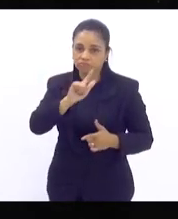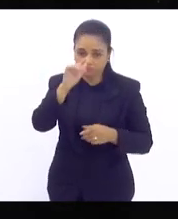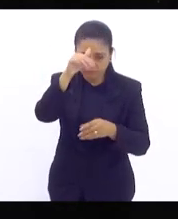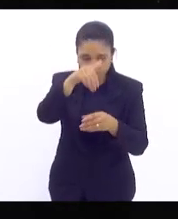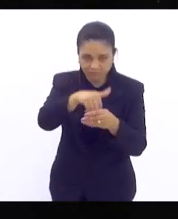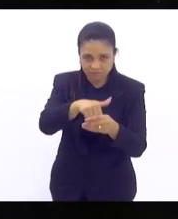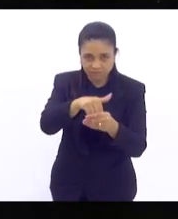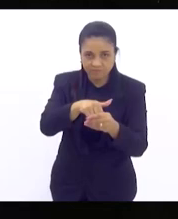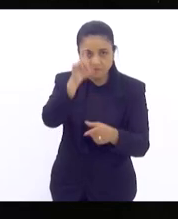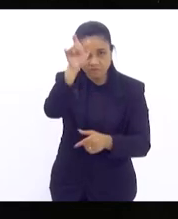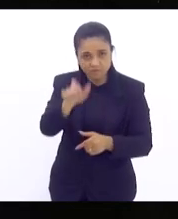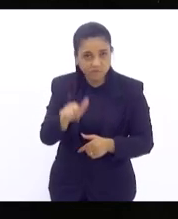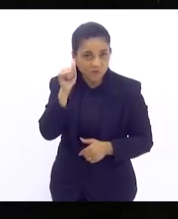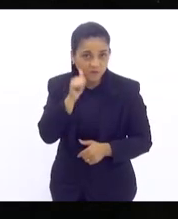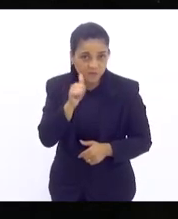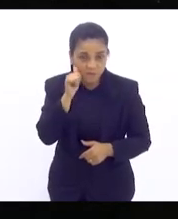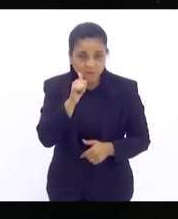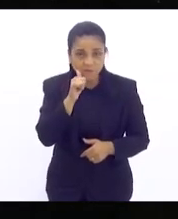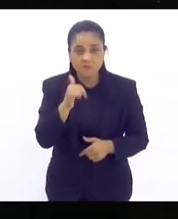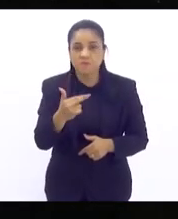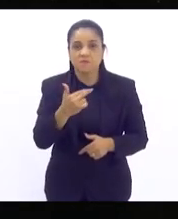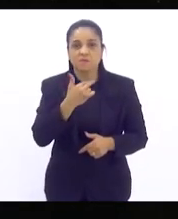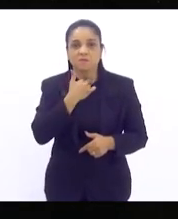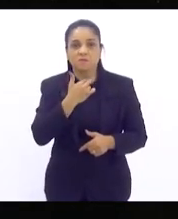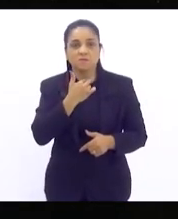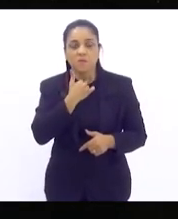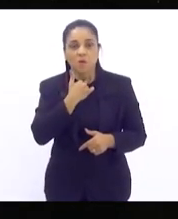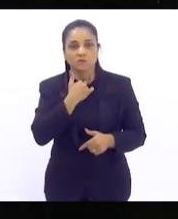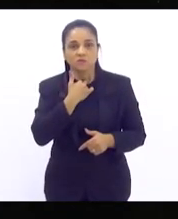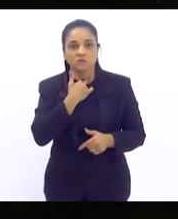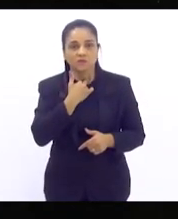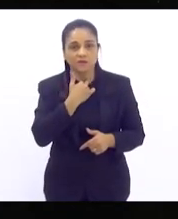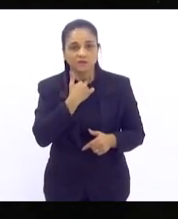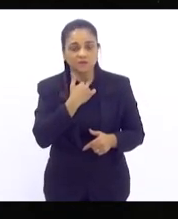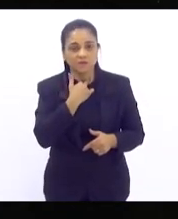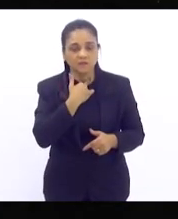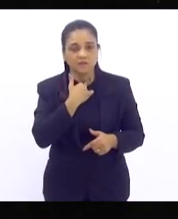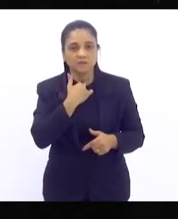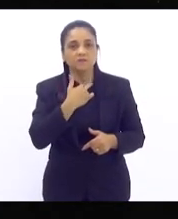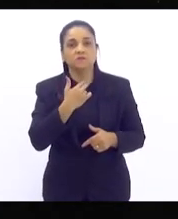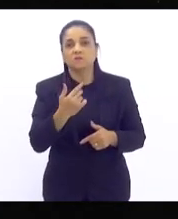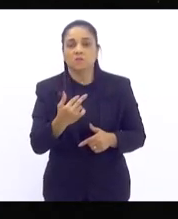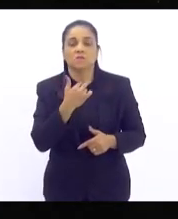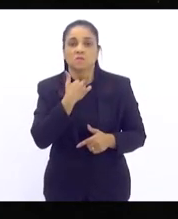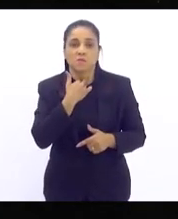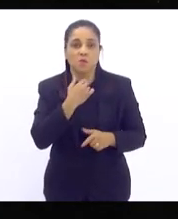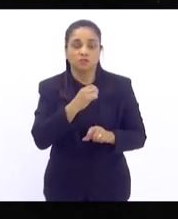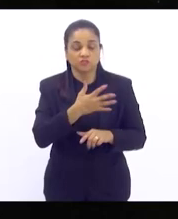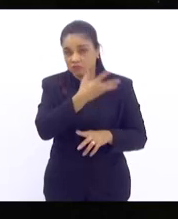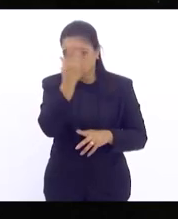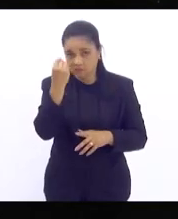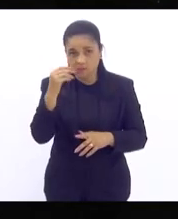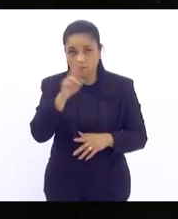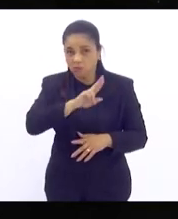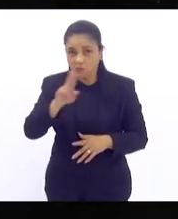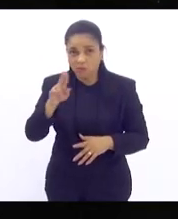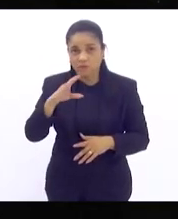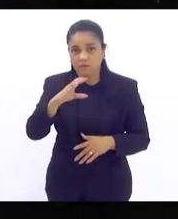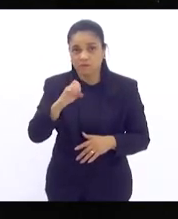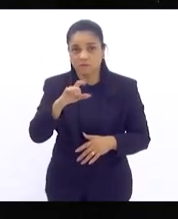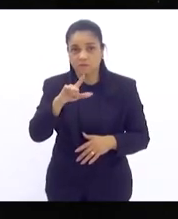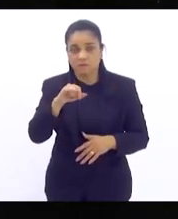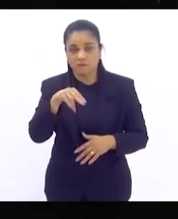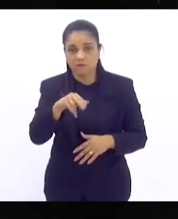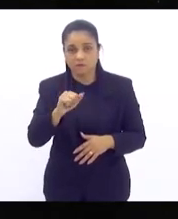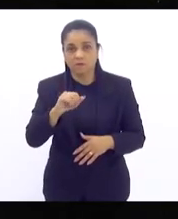no Brasil. O fato que não pode ser mencionado sem falar no nome da professora Celina Guimarães. Essa mulher foi a